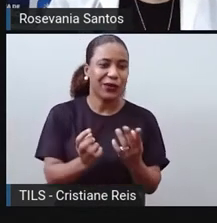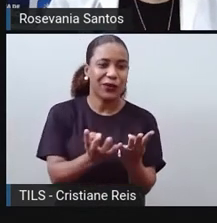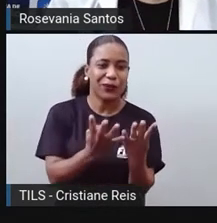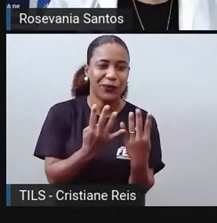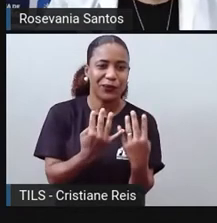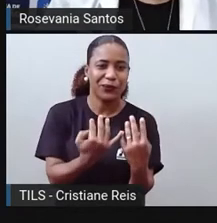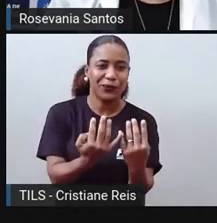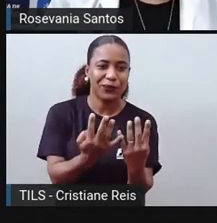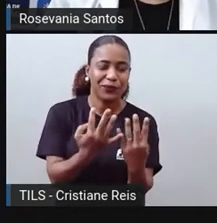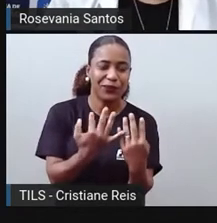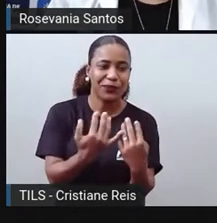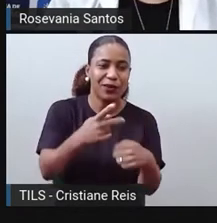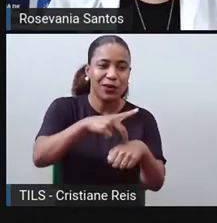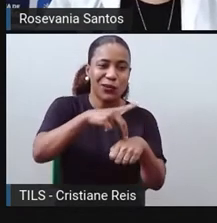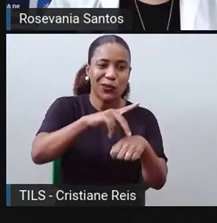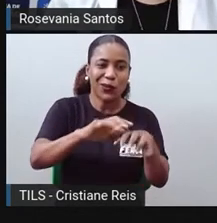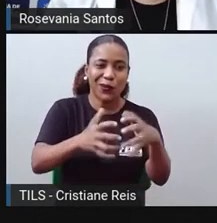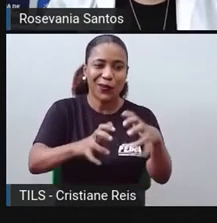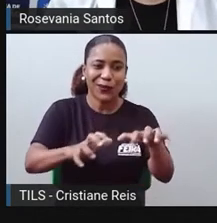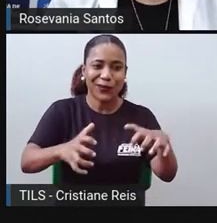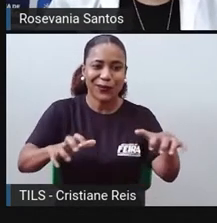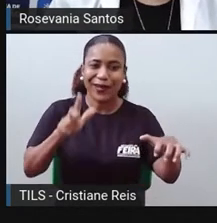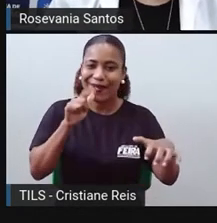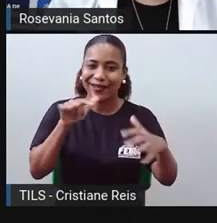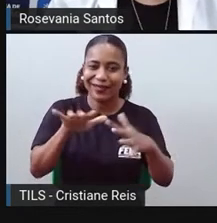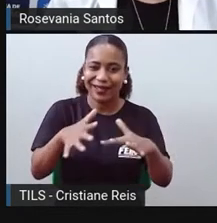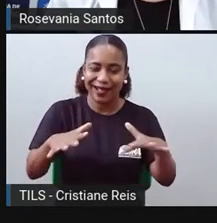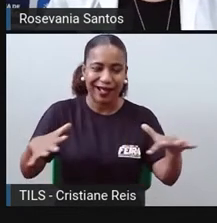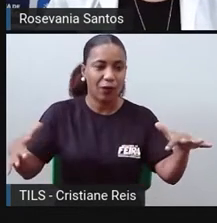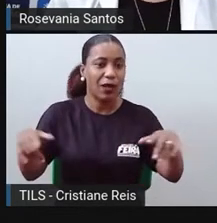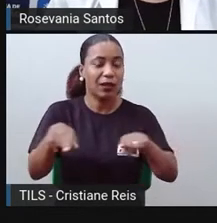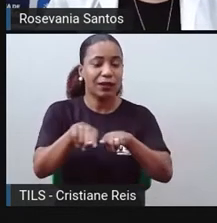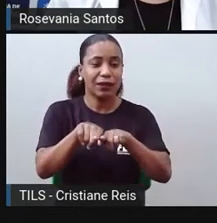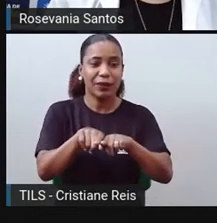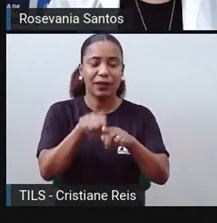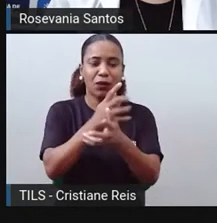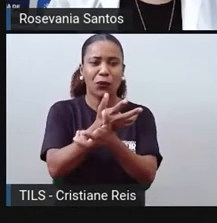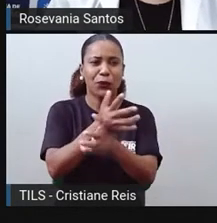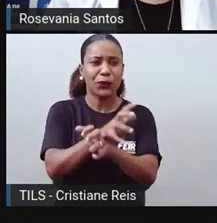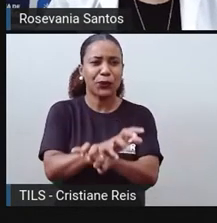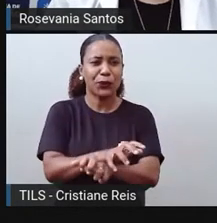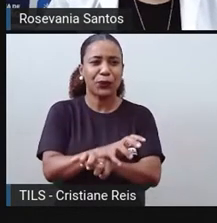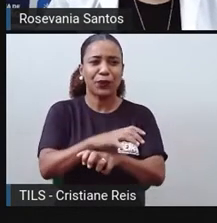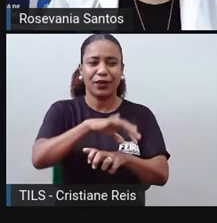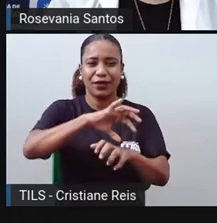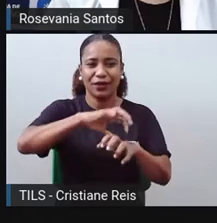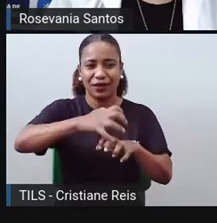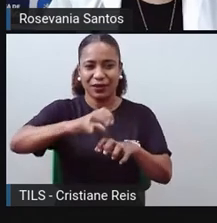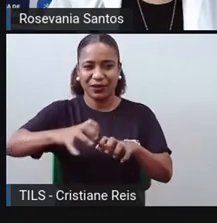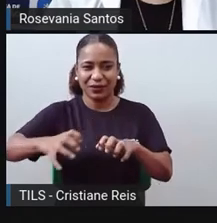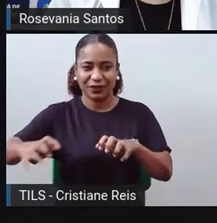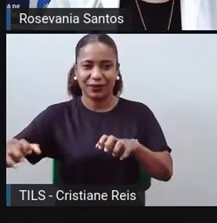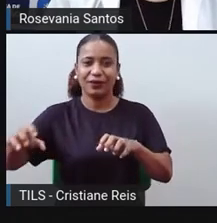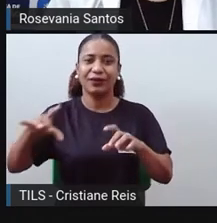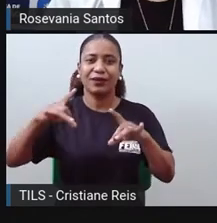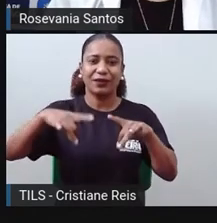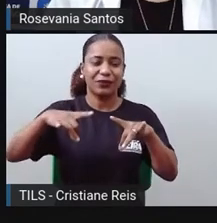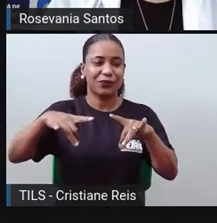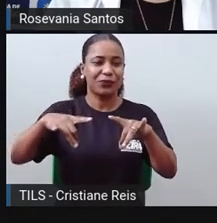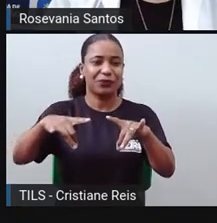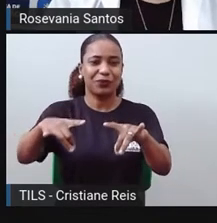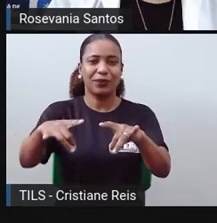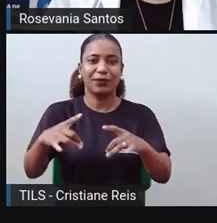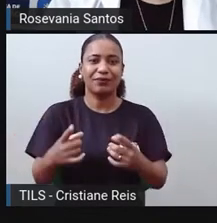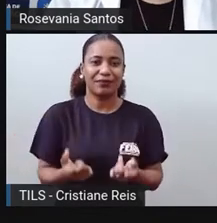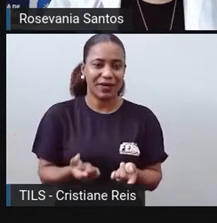formações rochosas nas áreas dos desertos. Aqui é o dinheiro da Austrália, do australiano. Então,